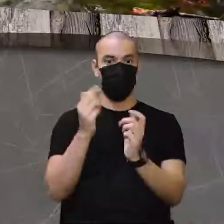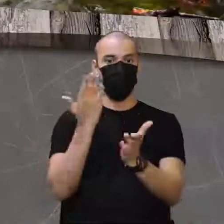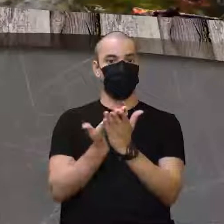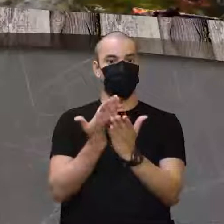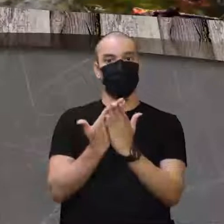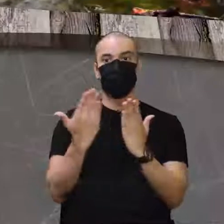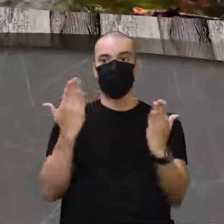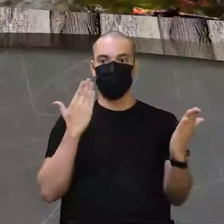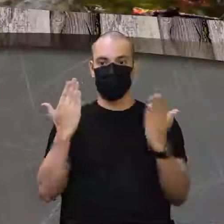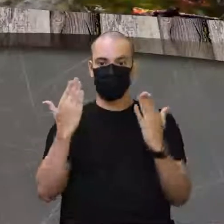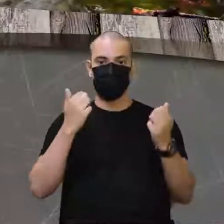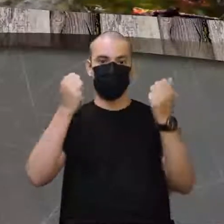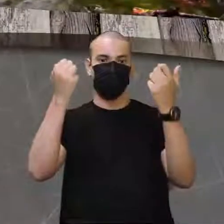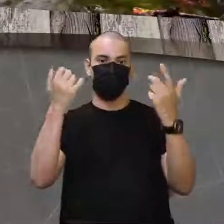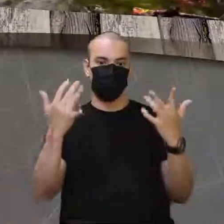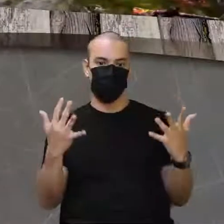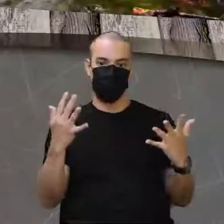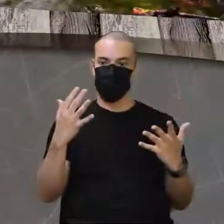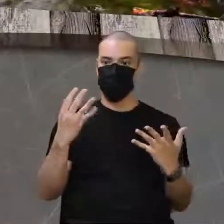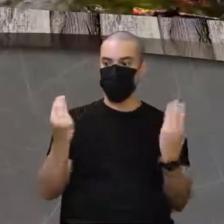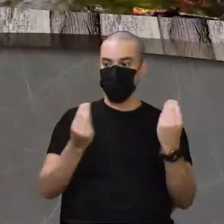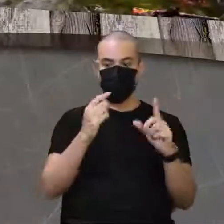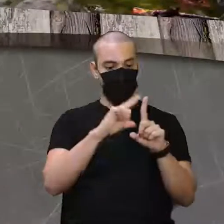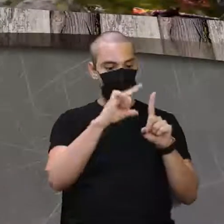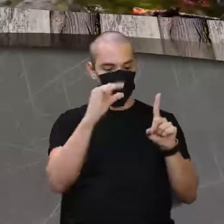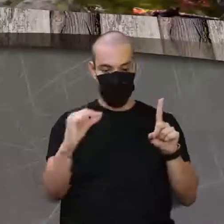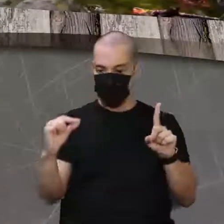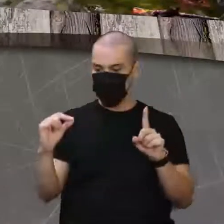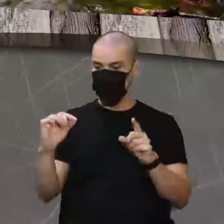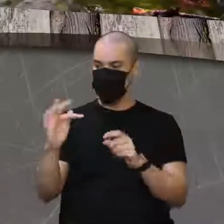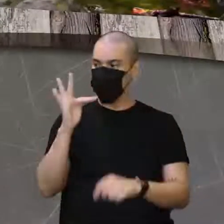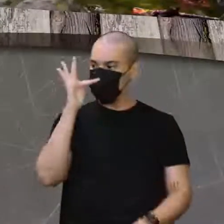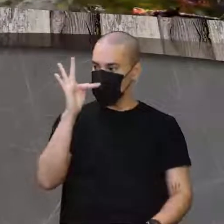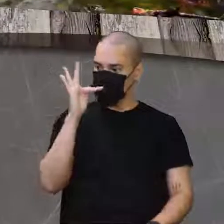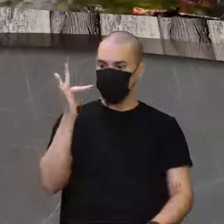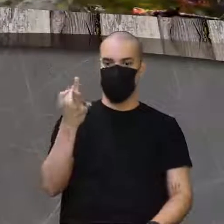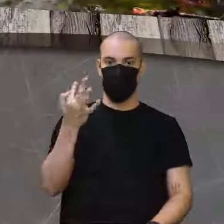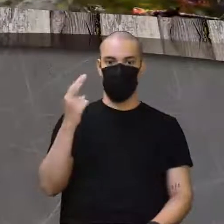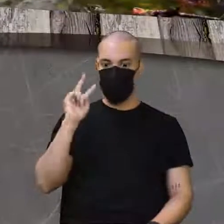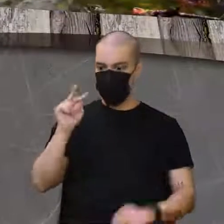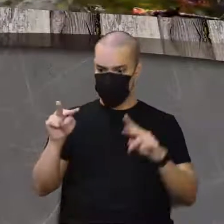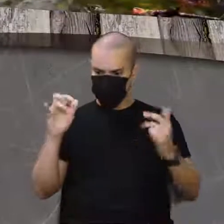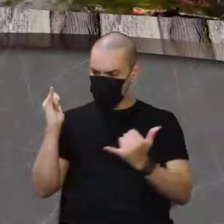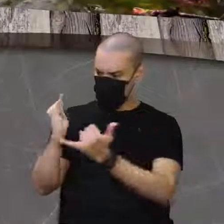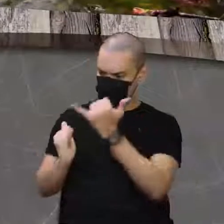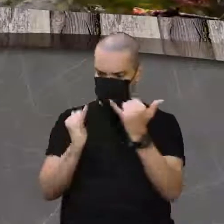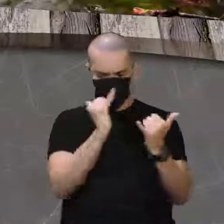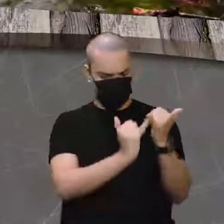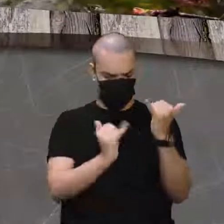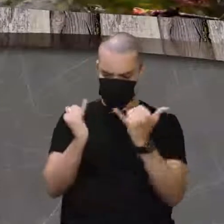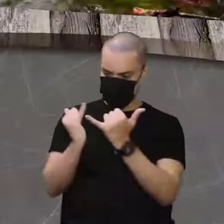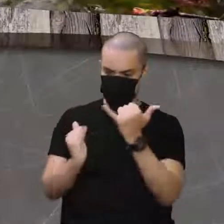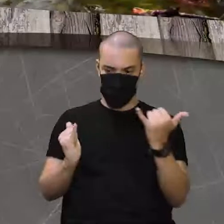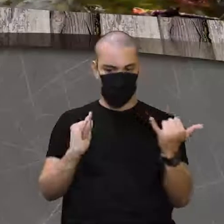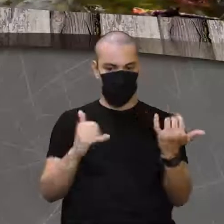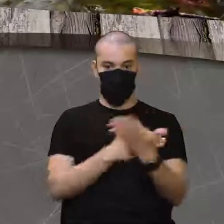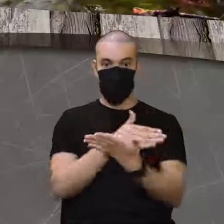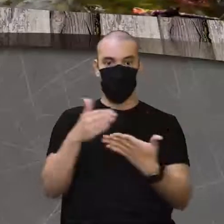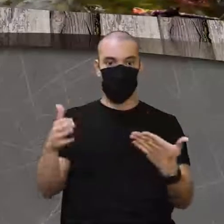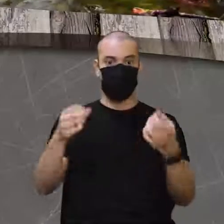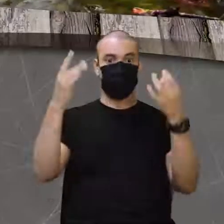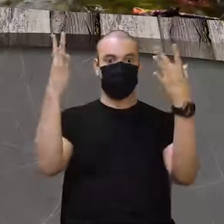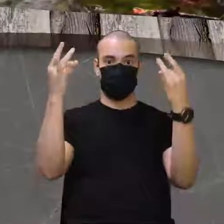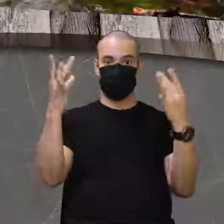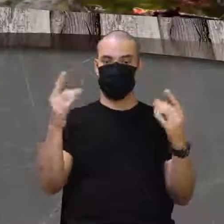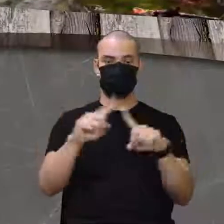comparando as estruturas das folhas, a estrutura da flor. Viram similaridades. Aí foram descrevendo,